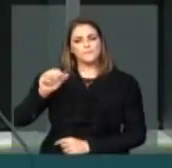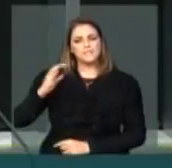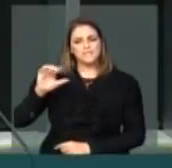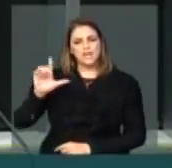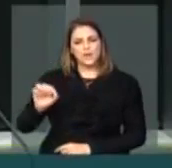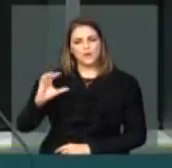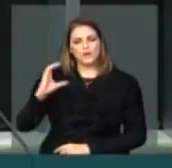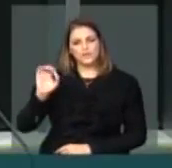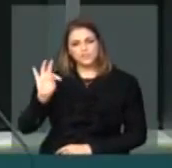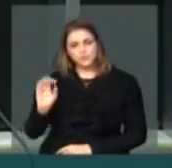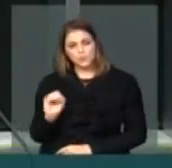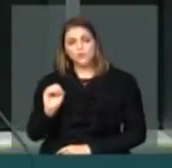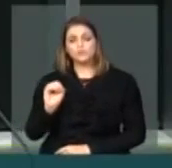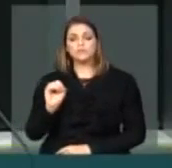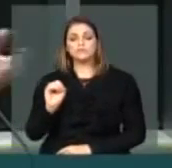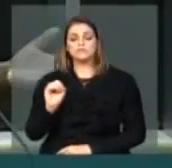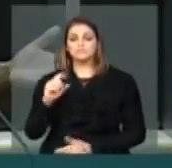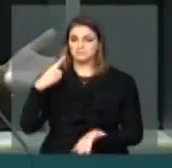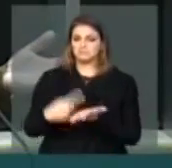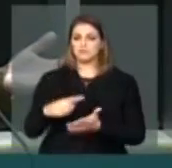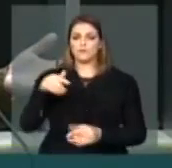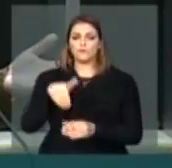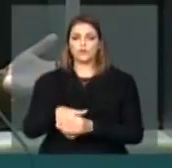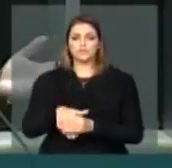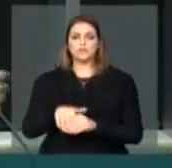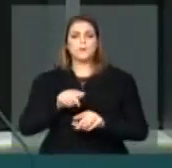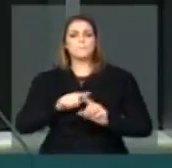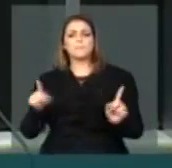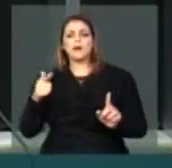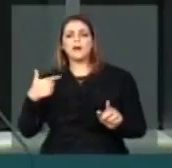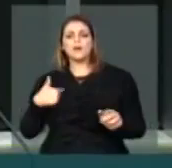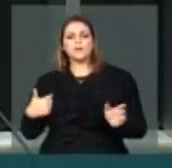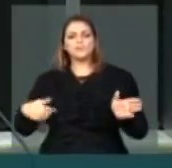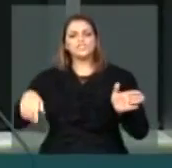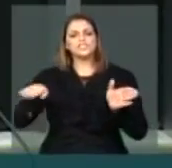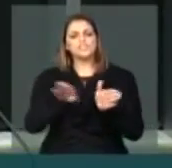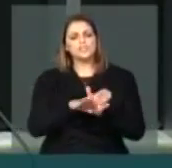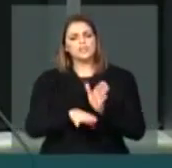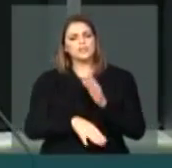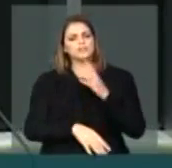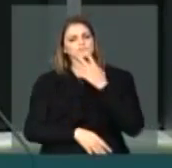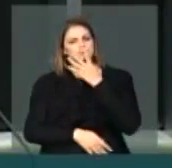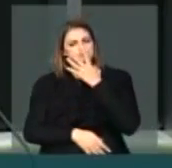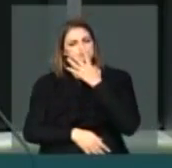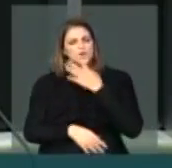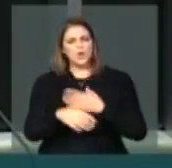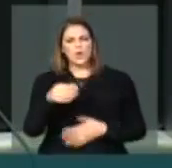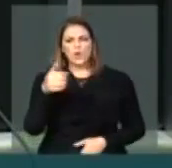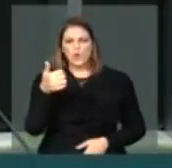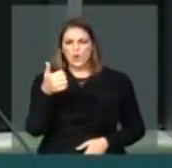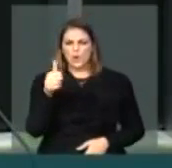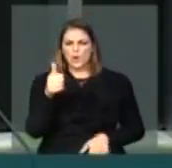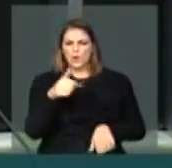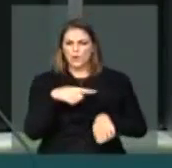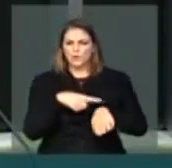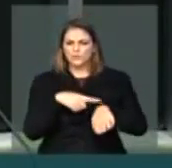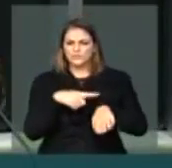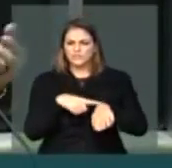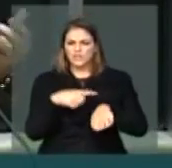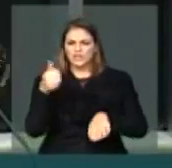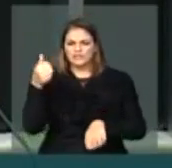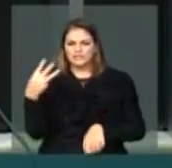Quando aqui cheguei, fui informado de que às 11h13 desta manhã,